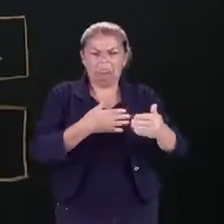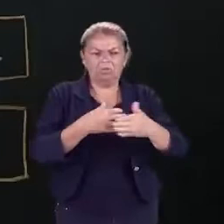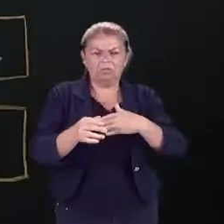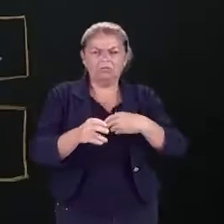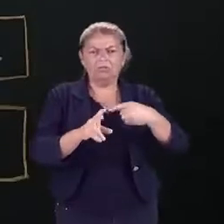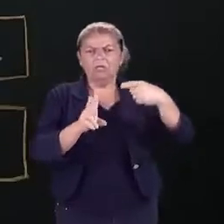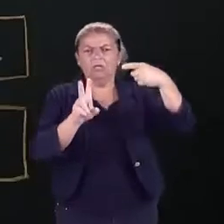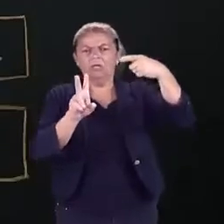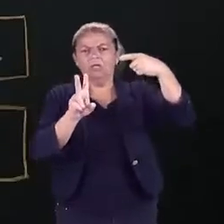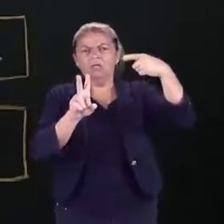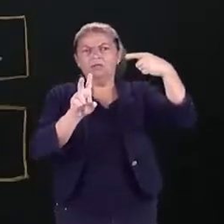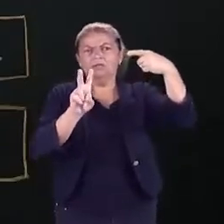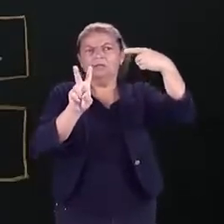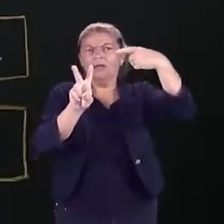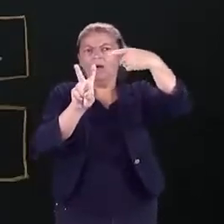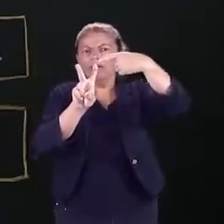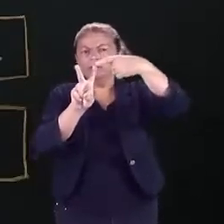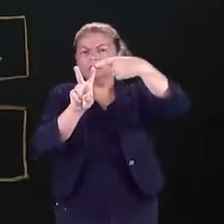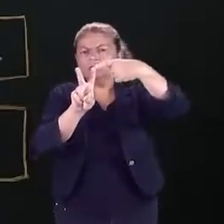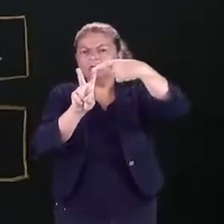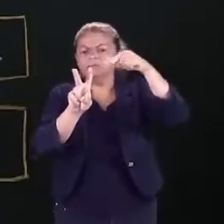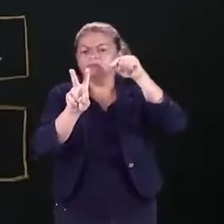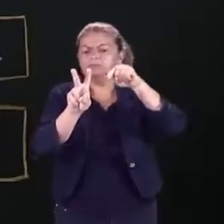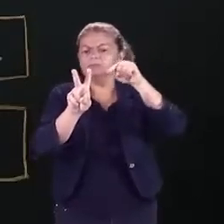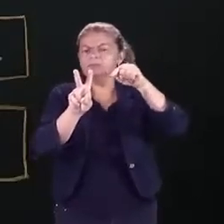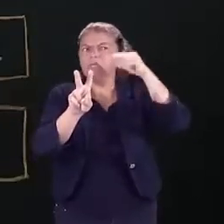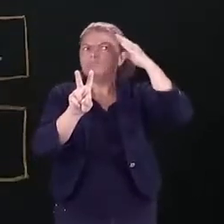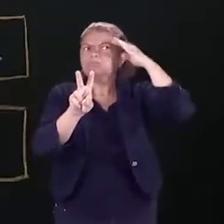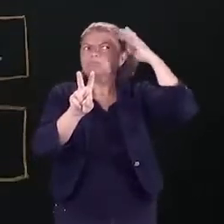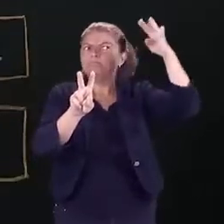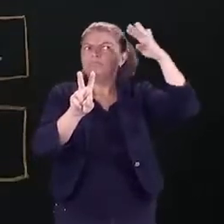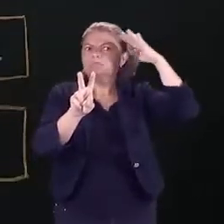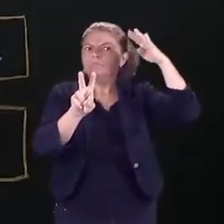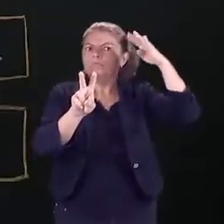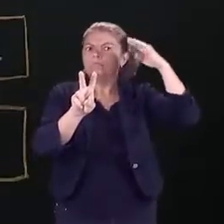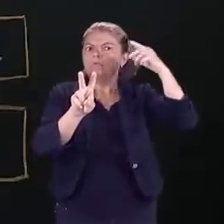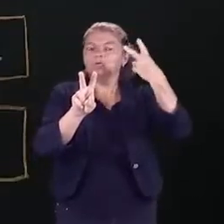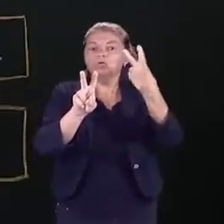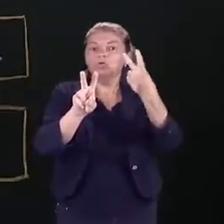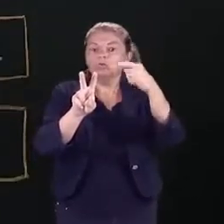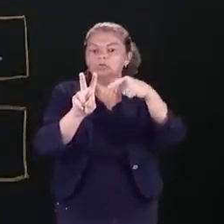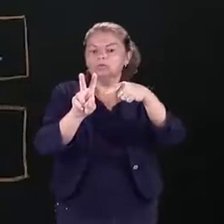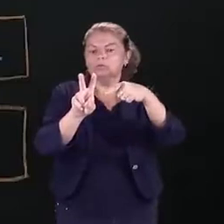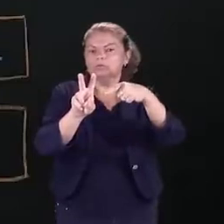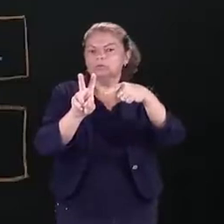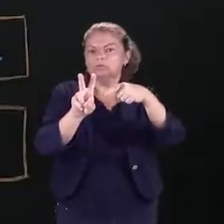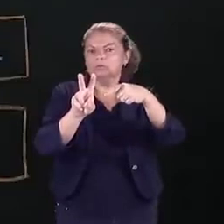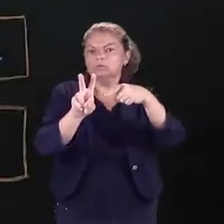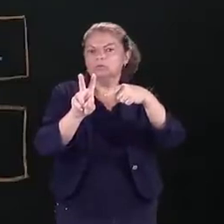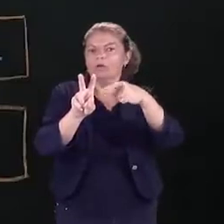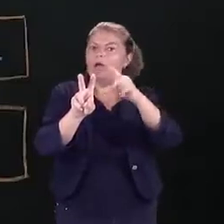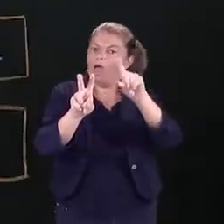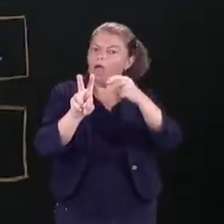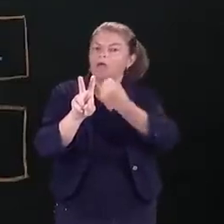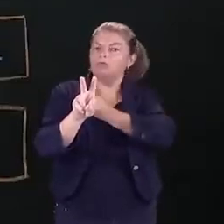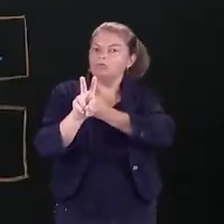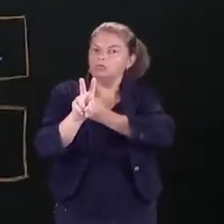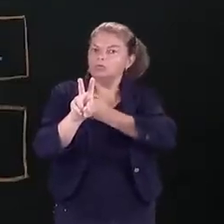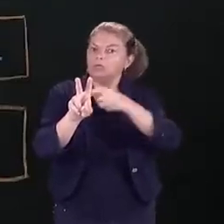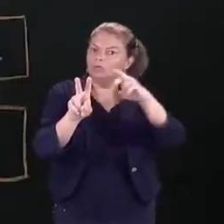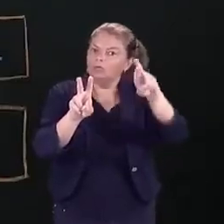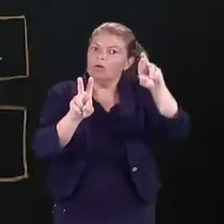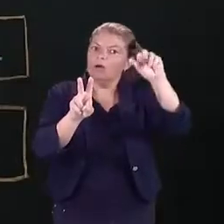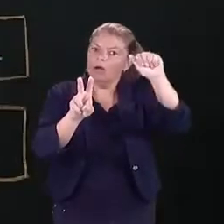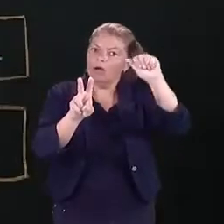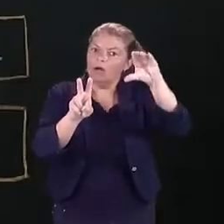raiz que eu imaginar. Por exemplo, então, a raiz quadrada de 2 é um número irracional. Assim como também a